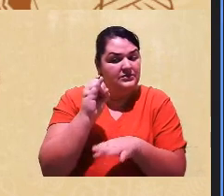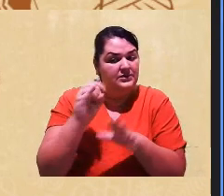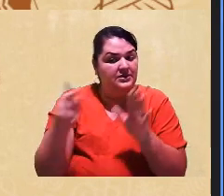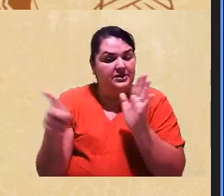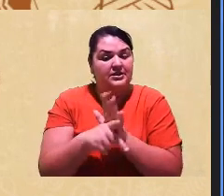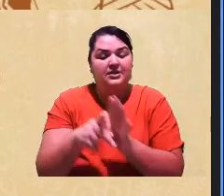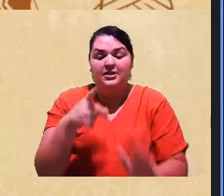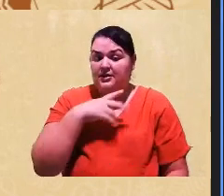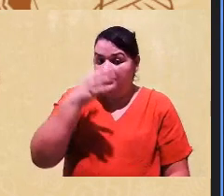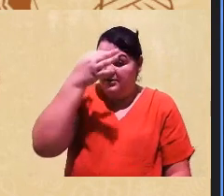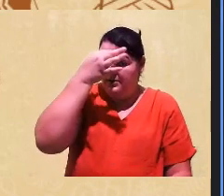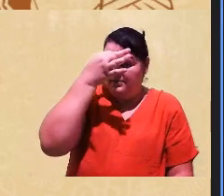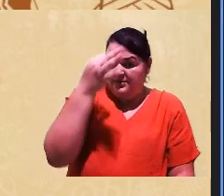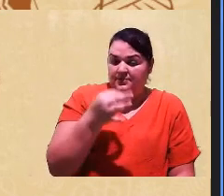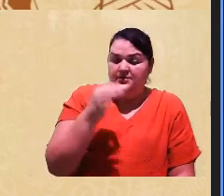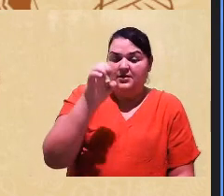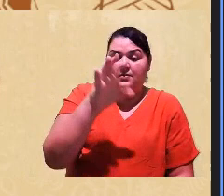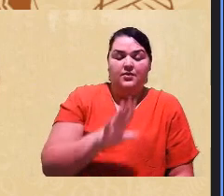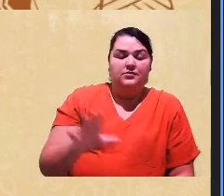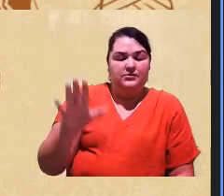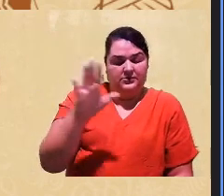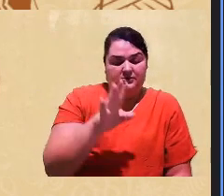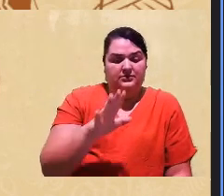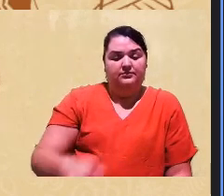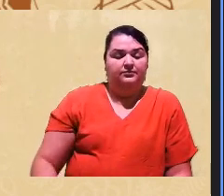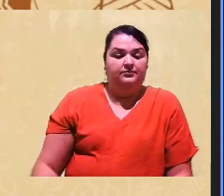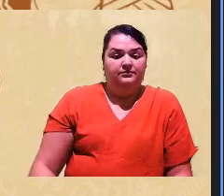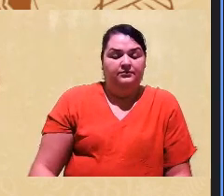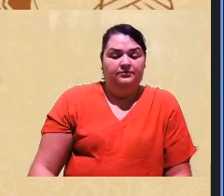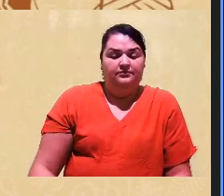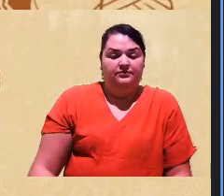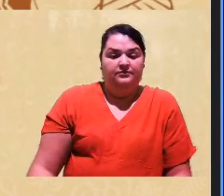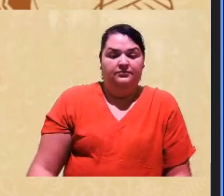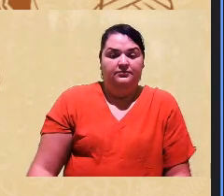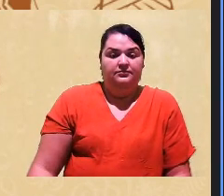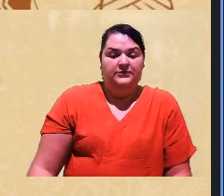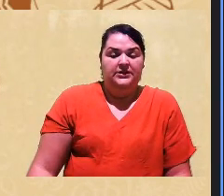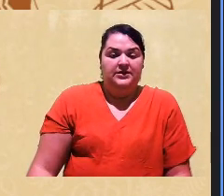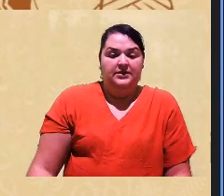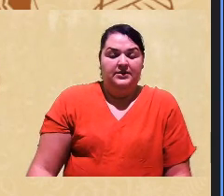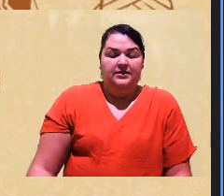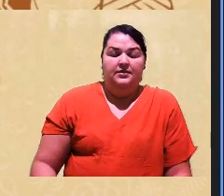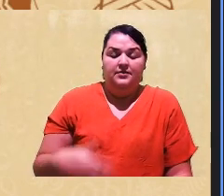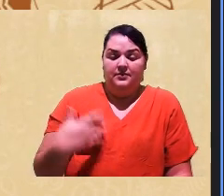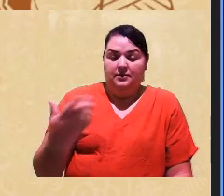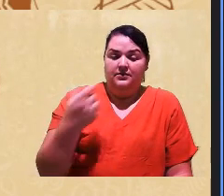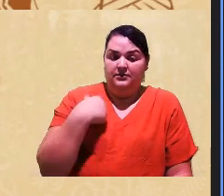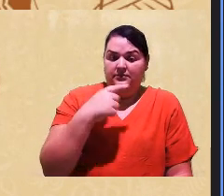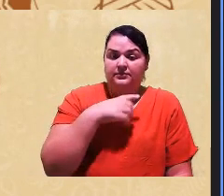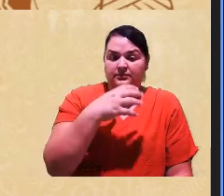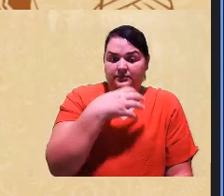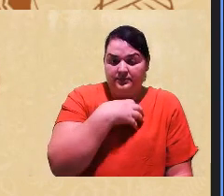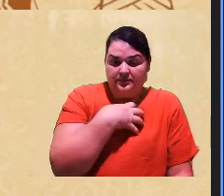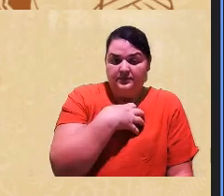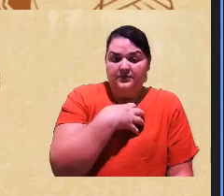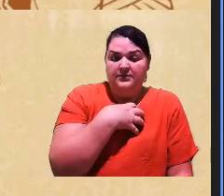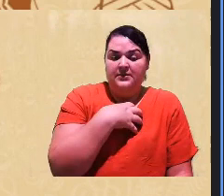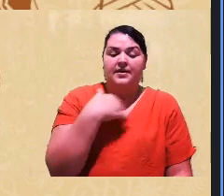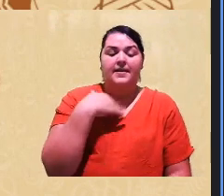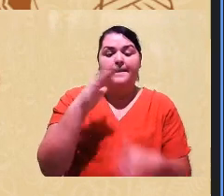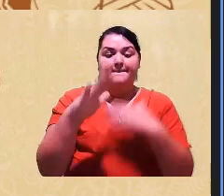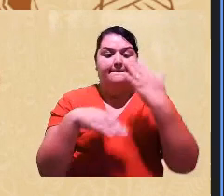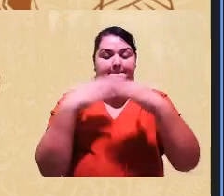eurocêntrica e quando eu faço isso produzo essa